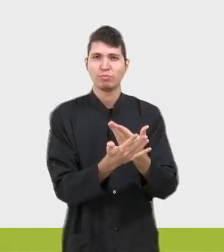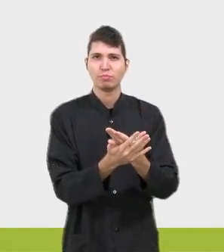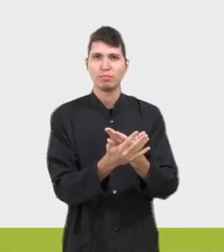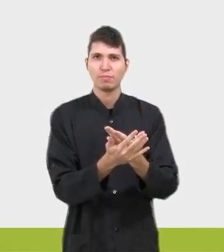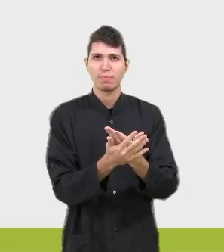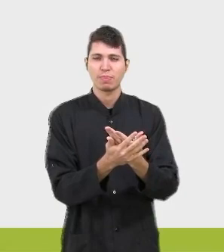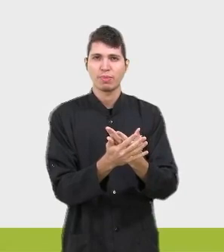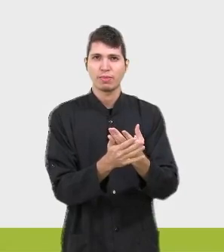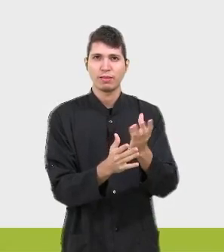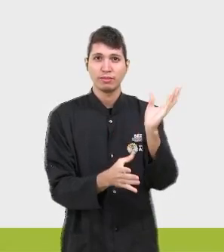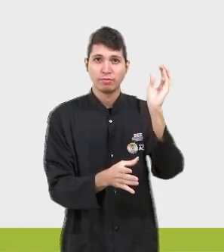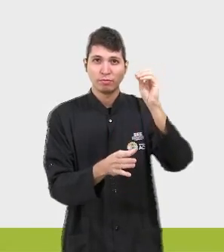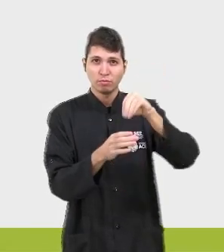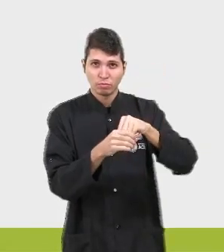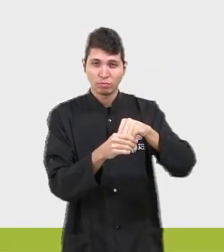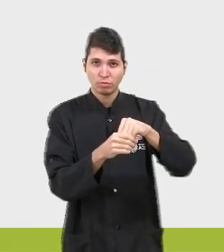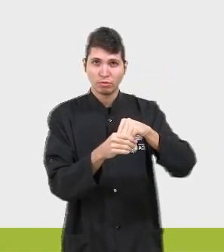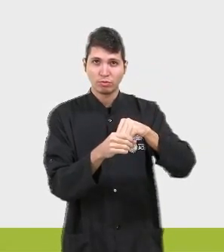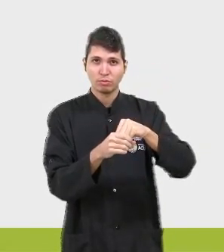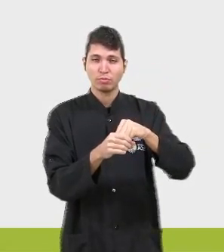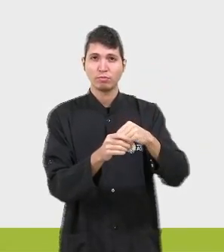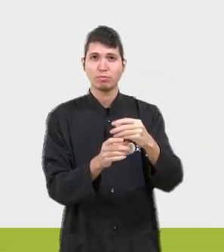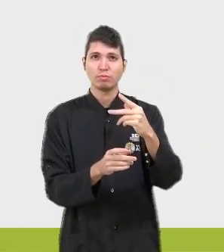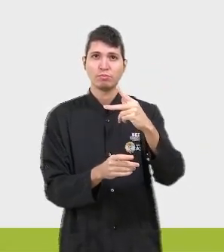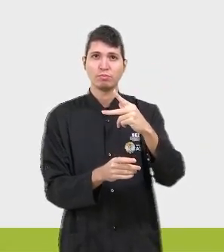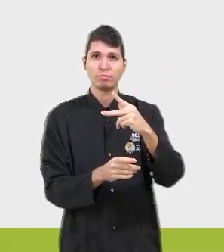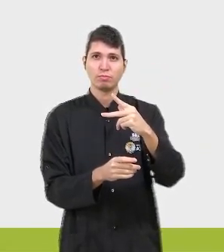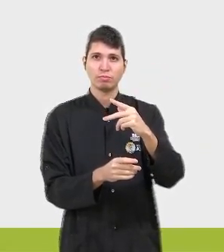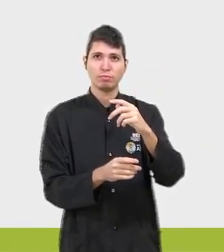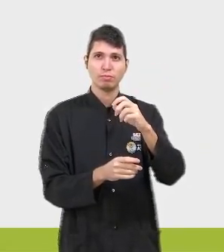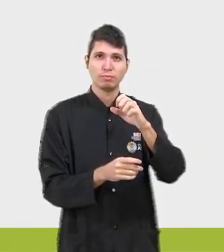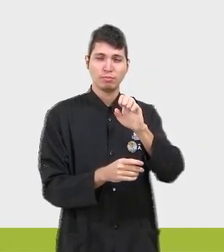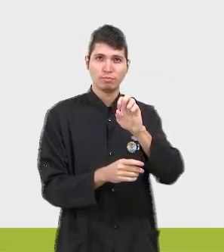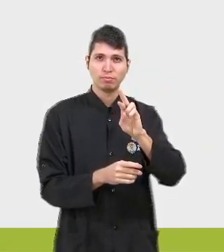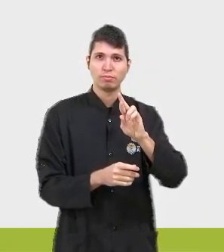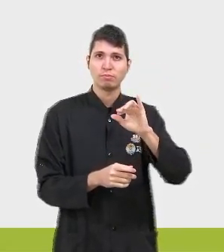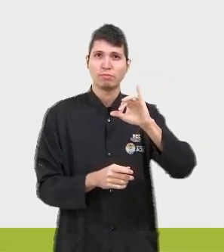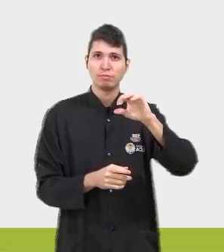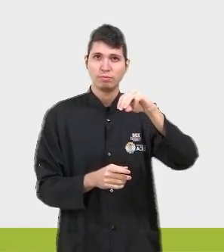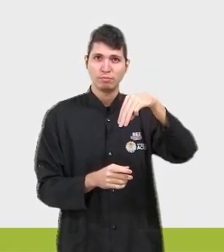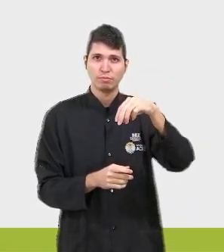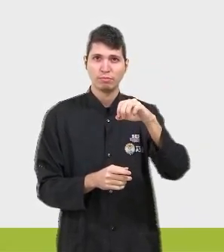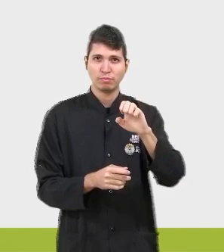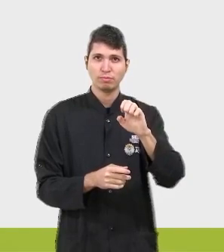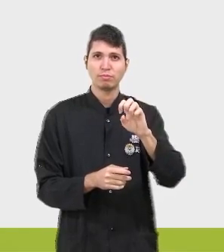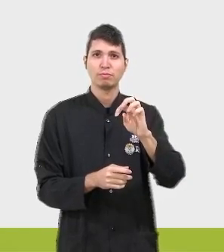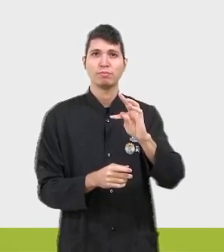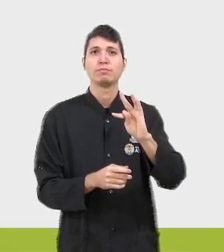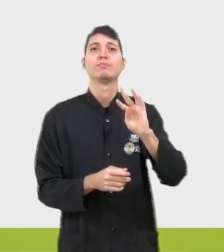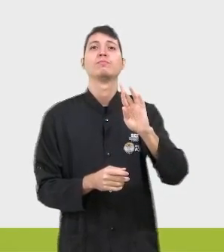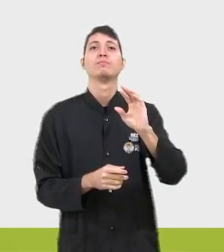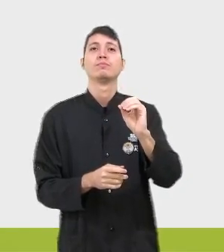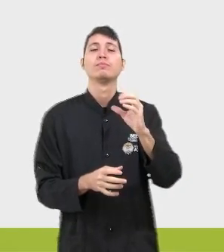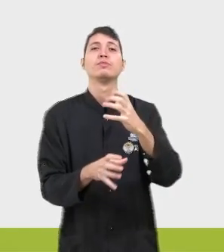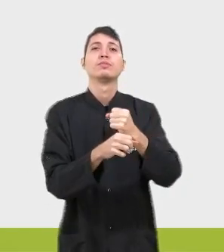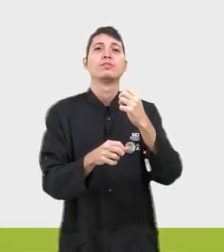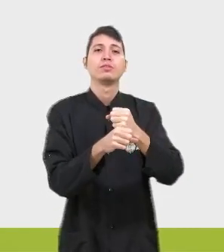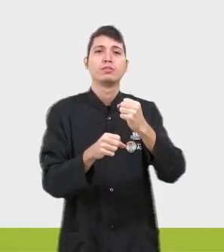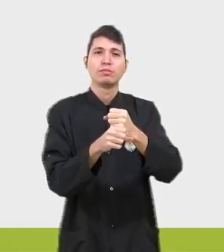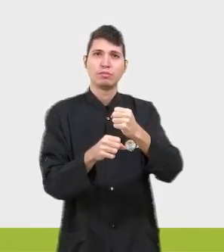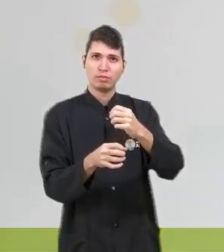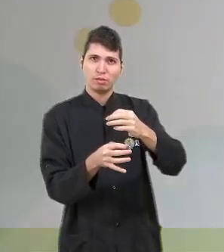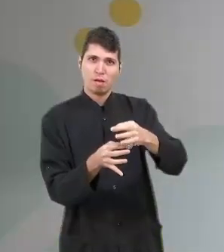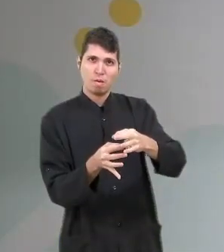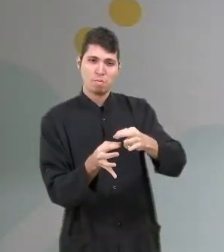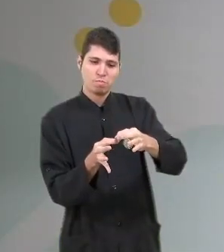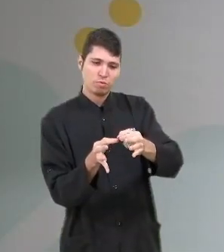perímetro, tá? Só lembrando que a área de uma figura geométrica expressa o tamanho de uma superfície, onde ela envolve... Olha aqui, volta